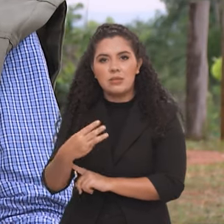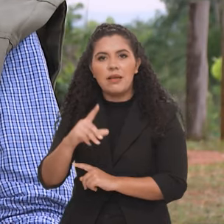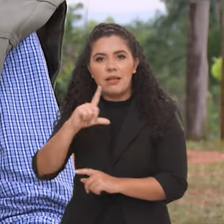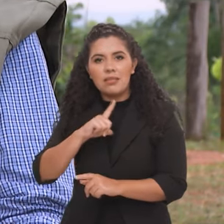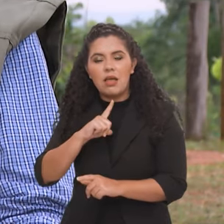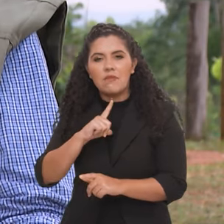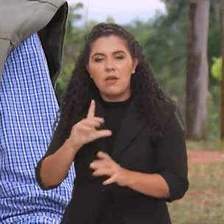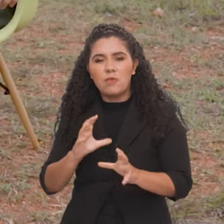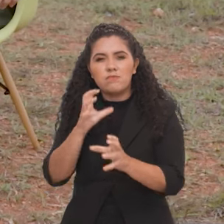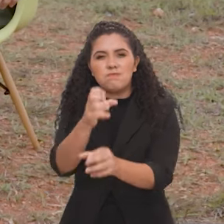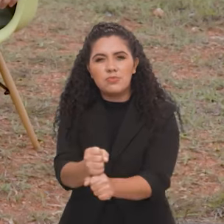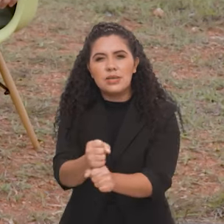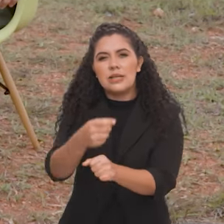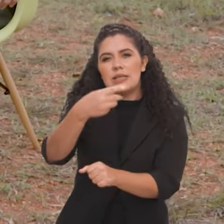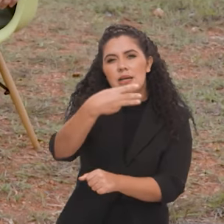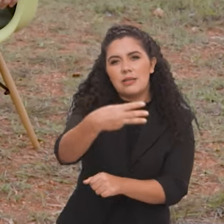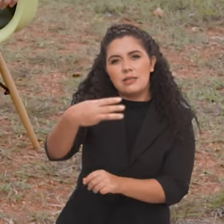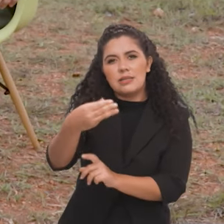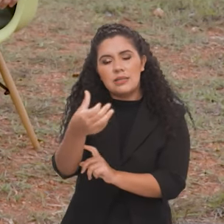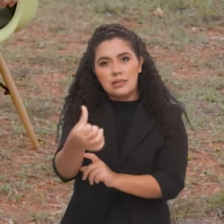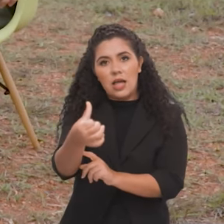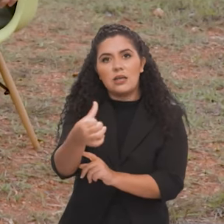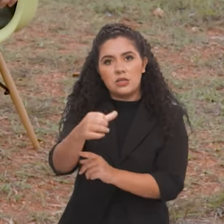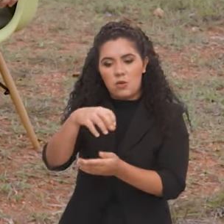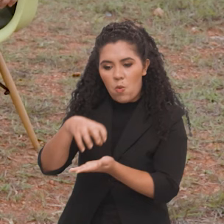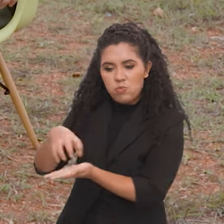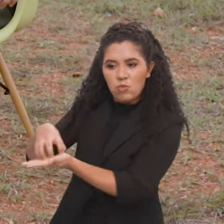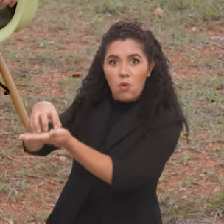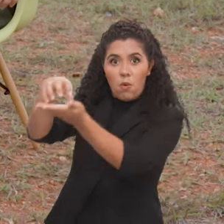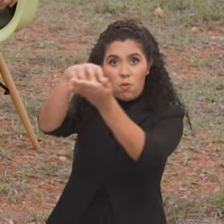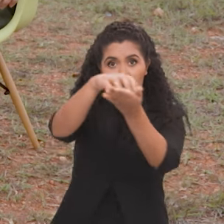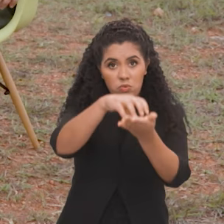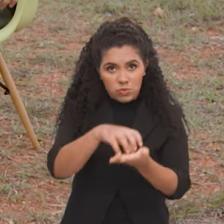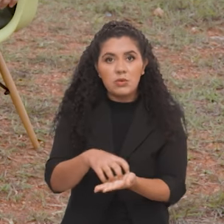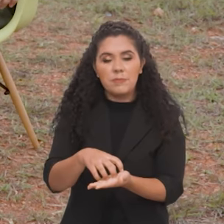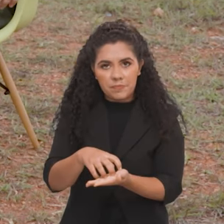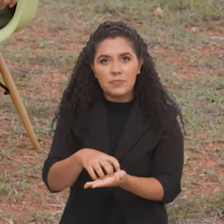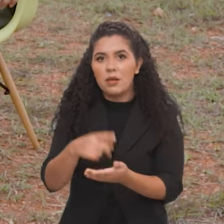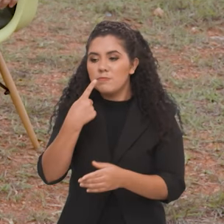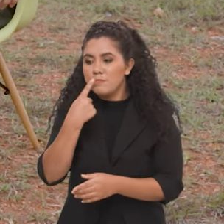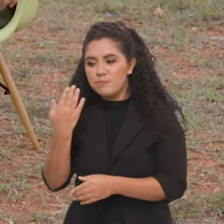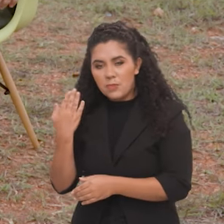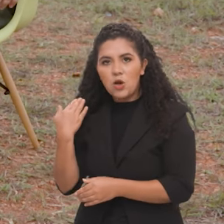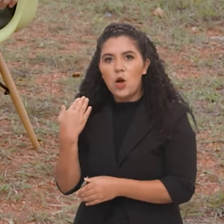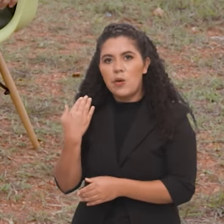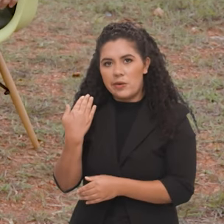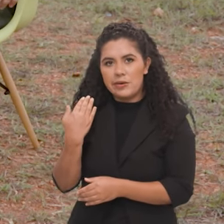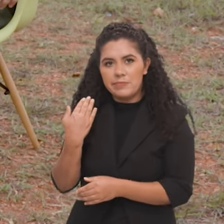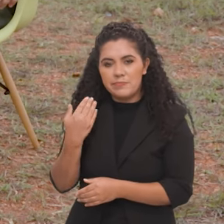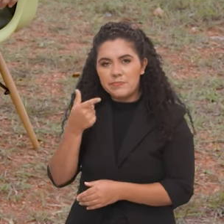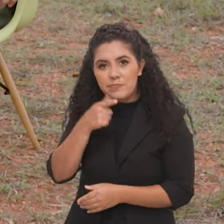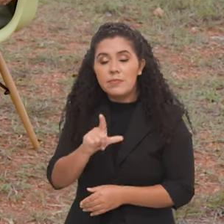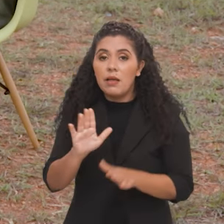a criação de... São 336 unidades de conservação, sendo que essa última foi agora há